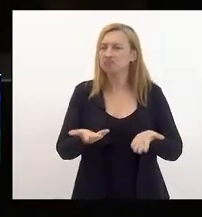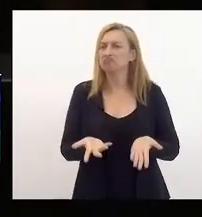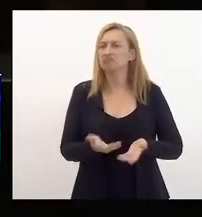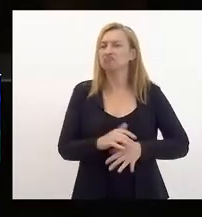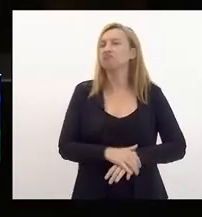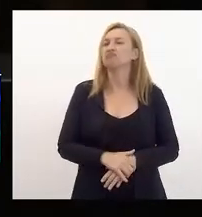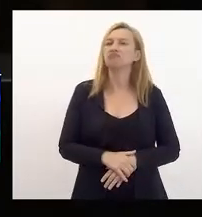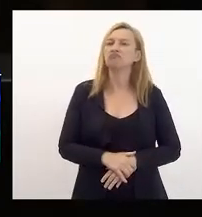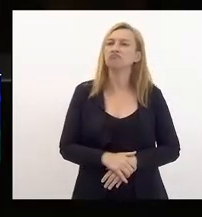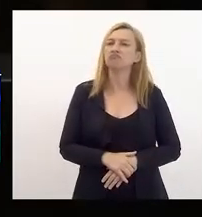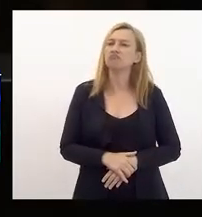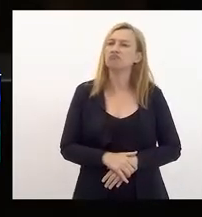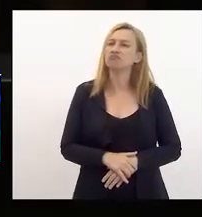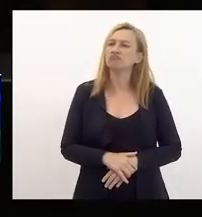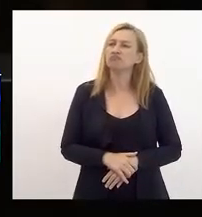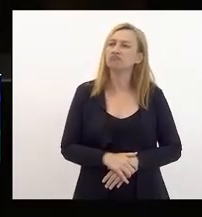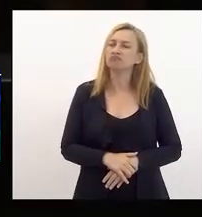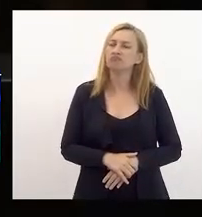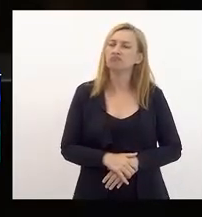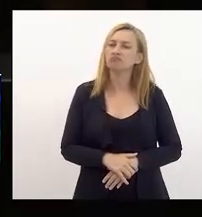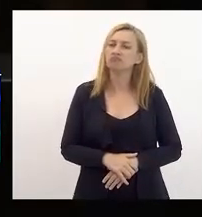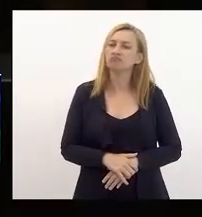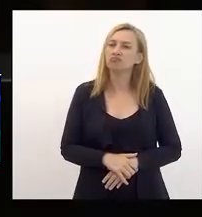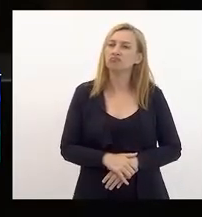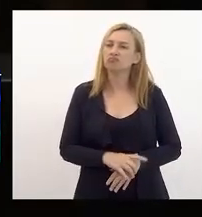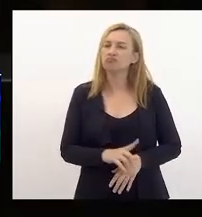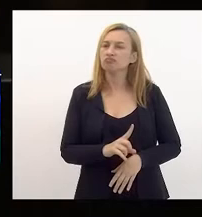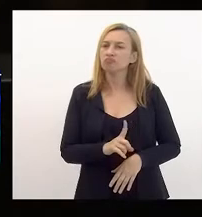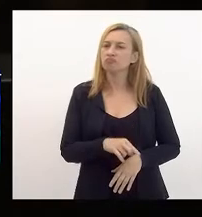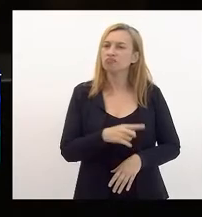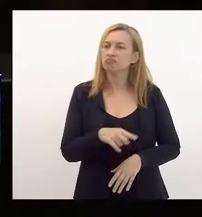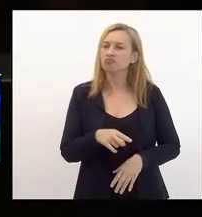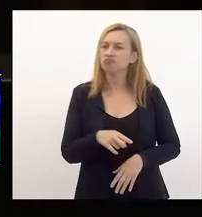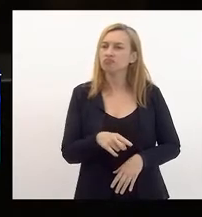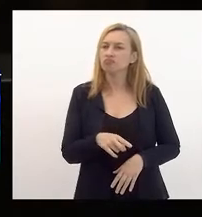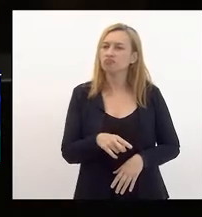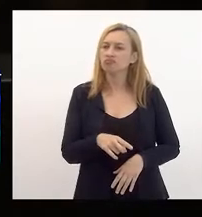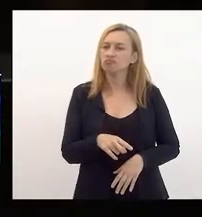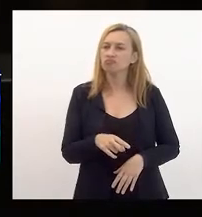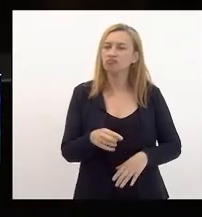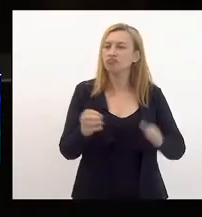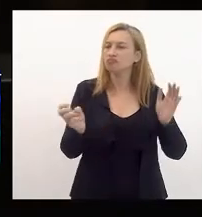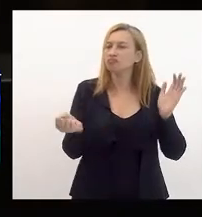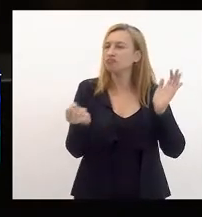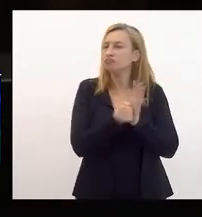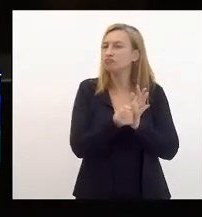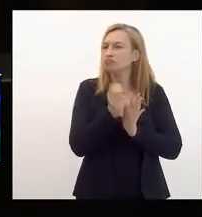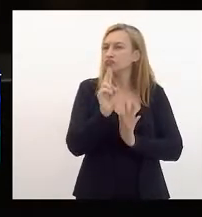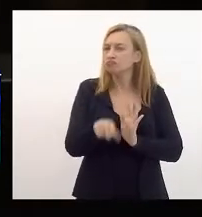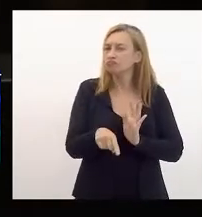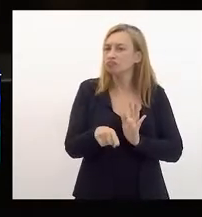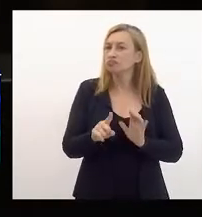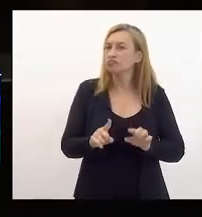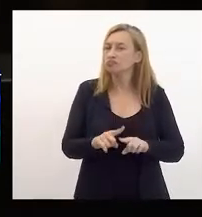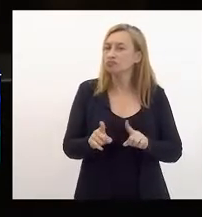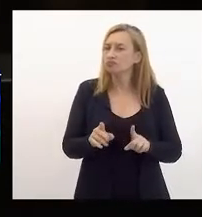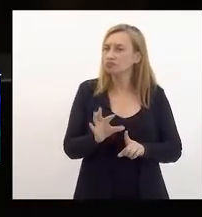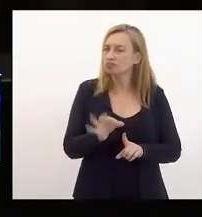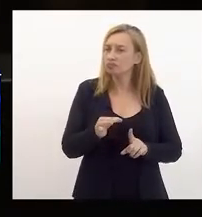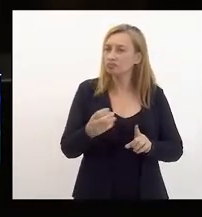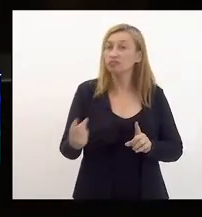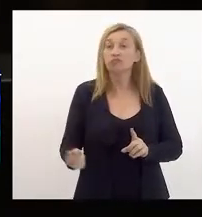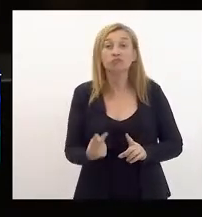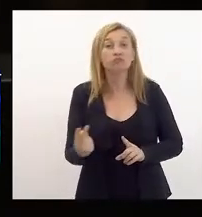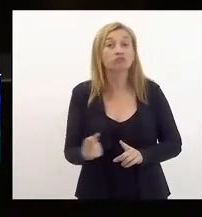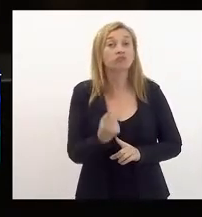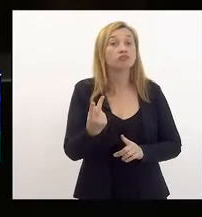que tende, inclusive, à eliminação daquilo que é patrimônio. Coisa que deveria ser considerada com muito zelo,